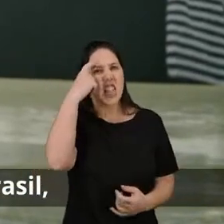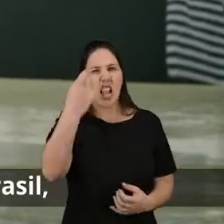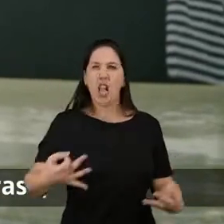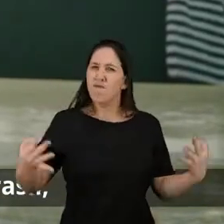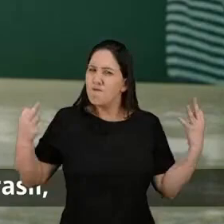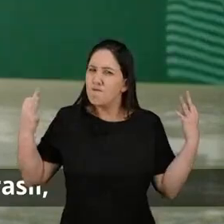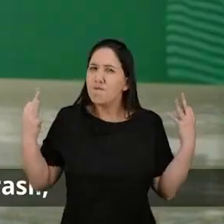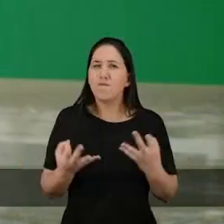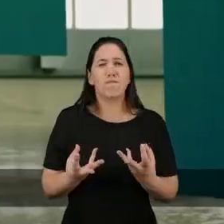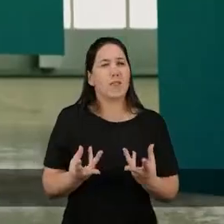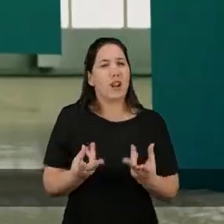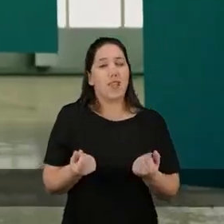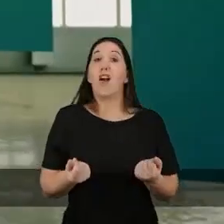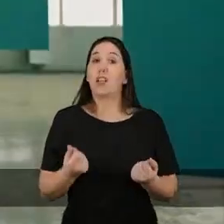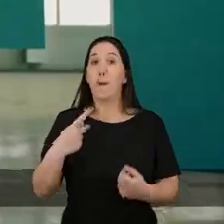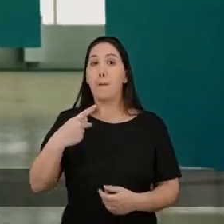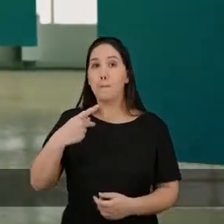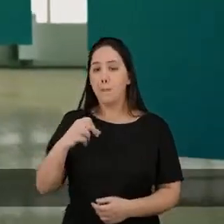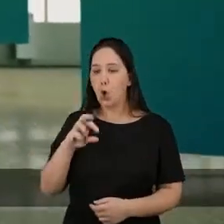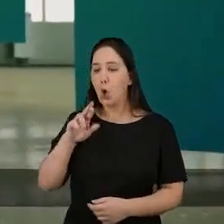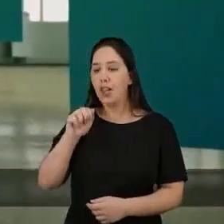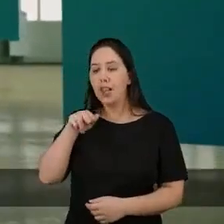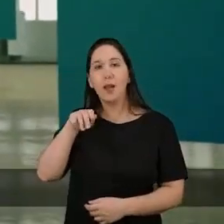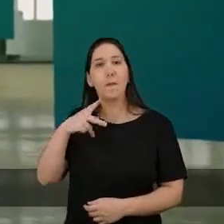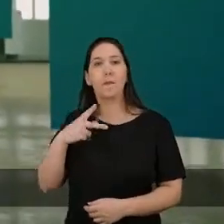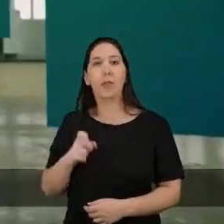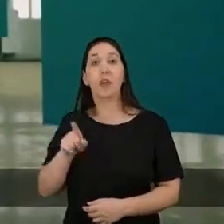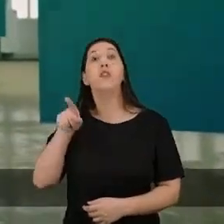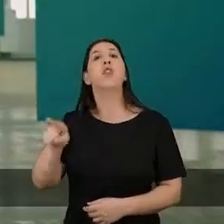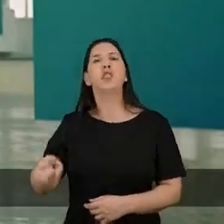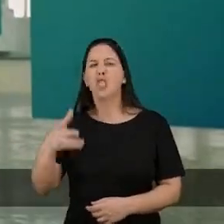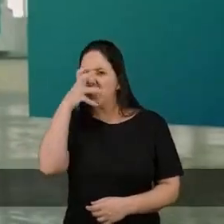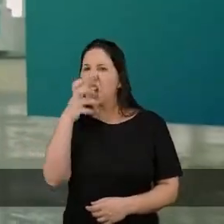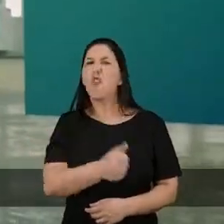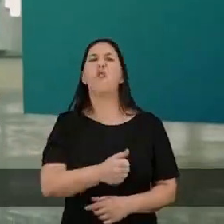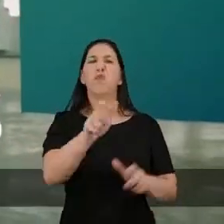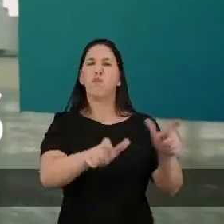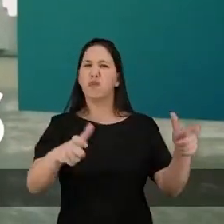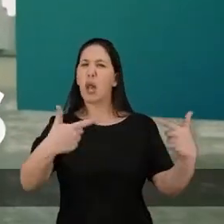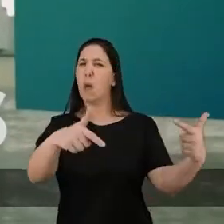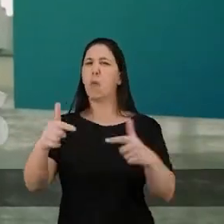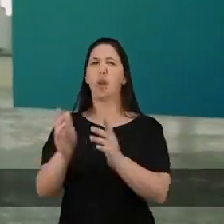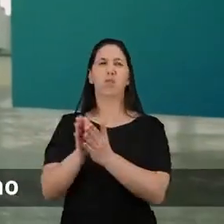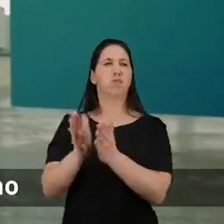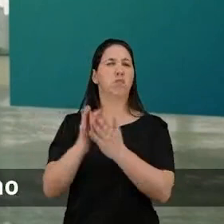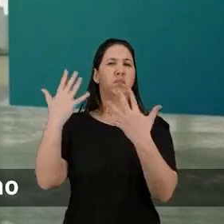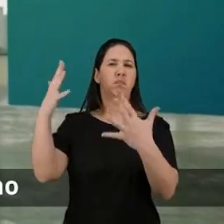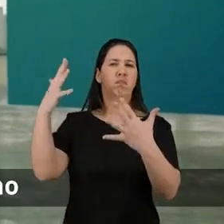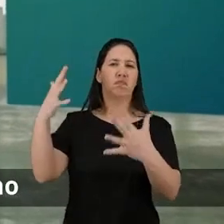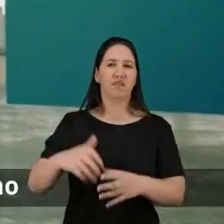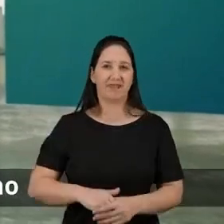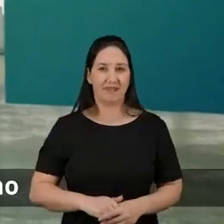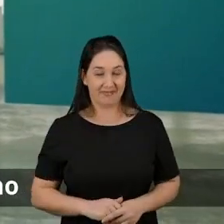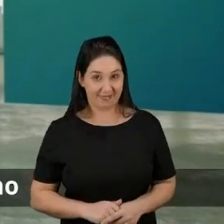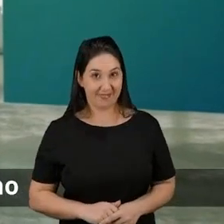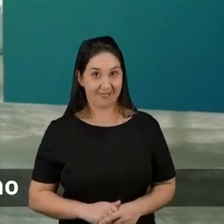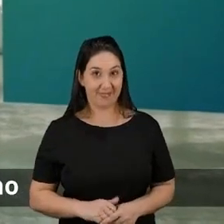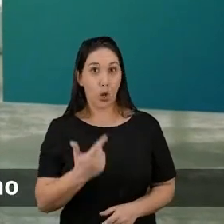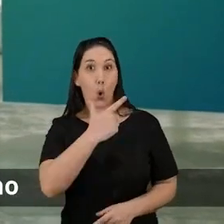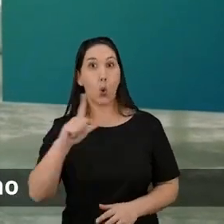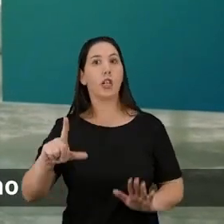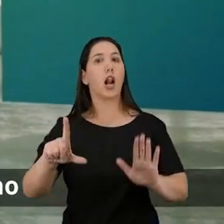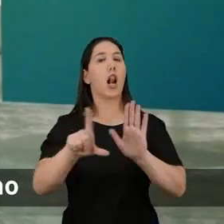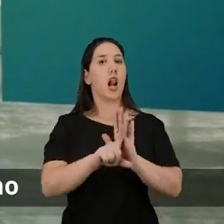da história do Brasil. Que salvou 10 milhões de empregos em todo o país durante a pandemia. Só em Santa Catarina,